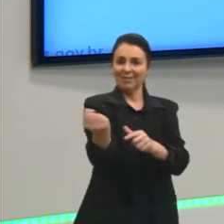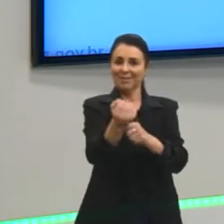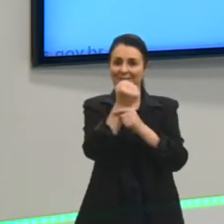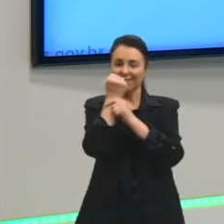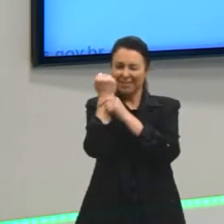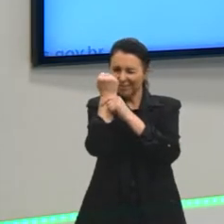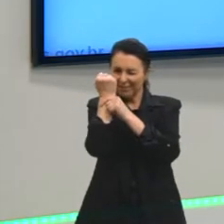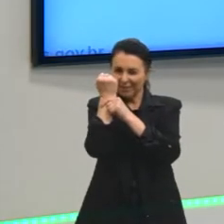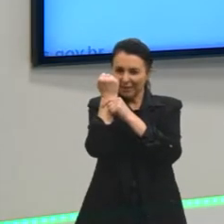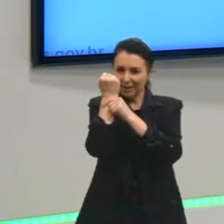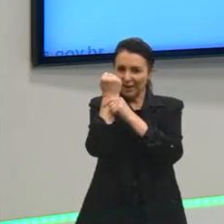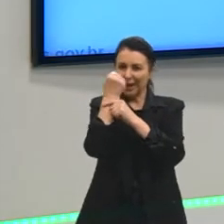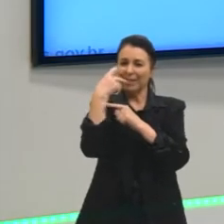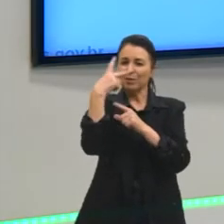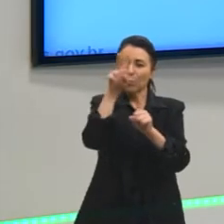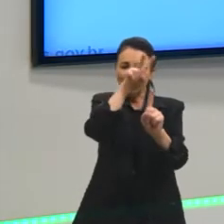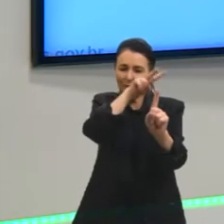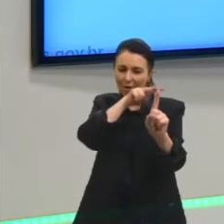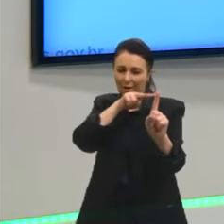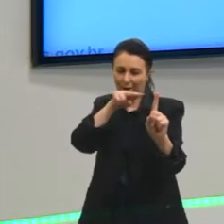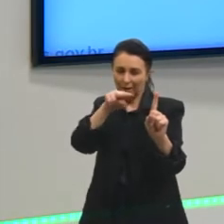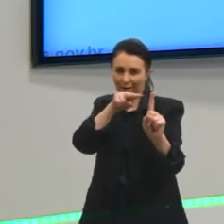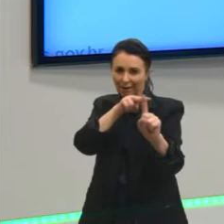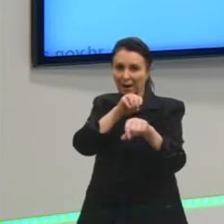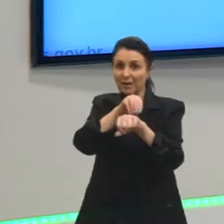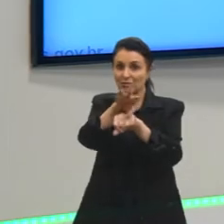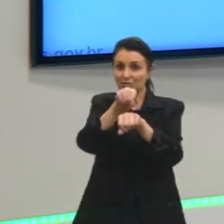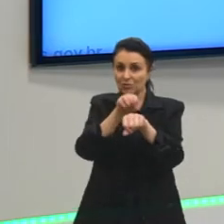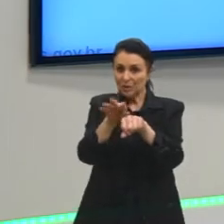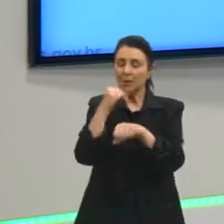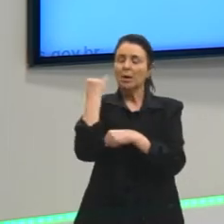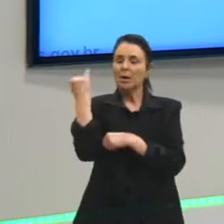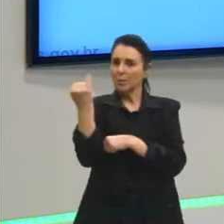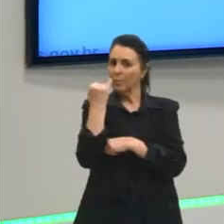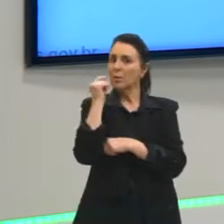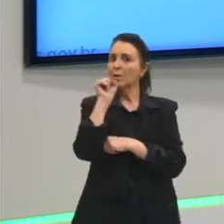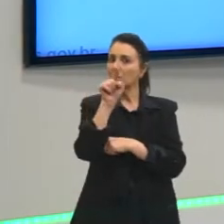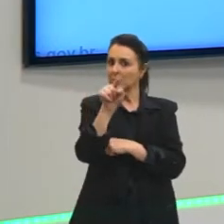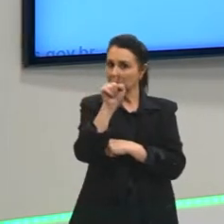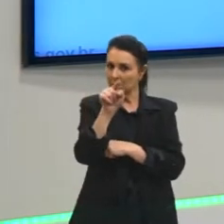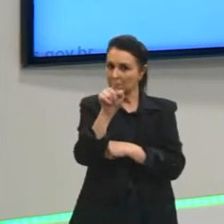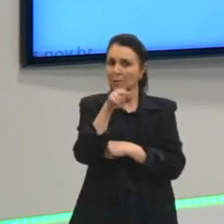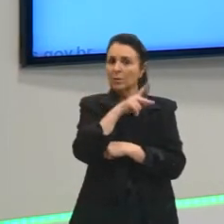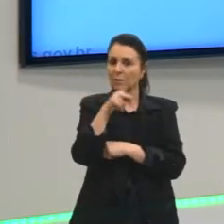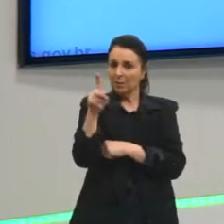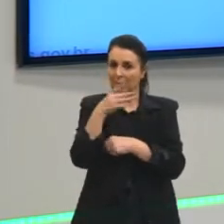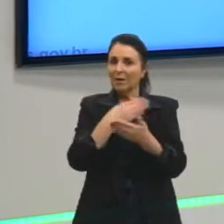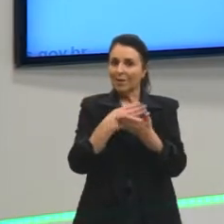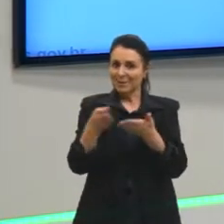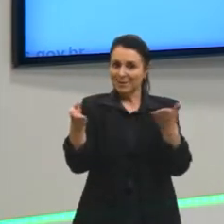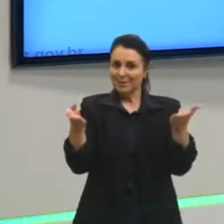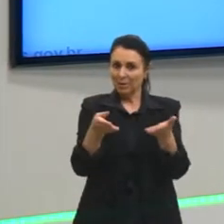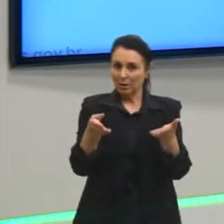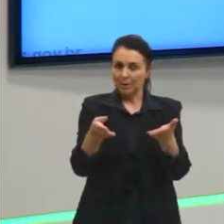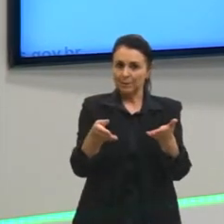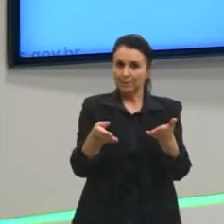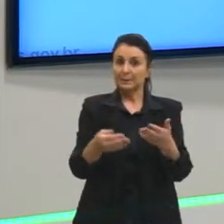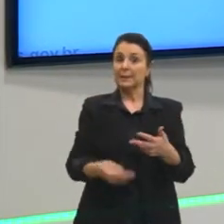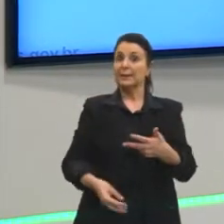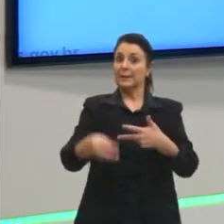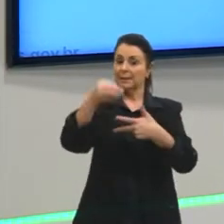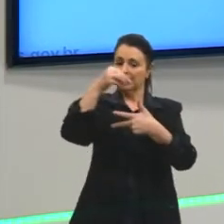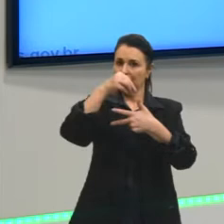a um tema. Dica para vocês, muito importante, que o PRO vai dar agora. No Enem,